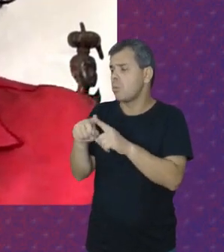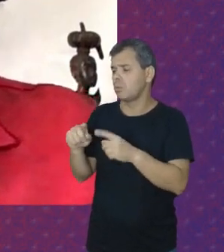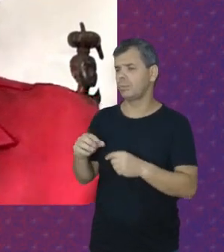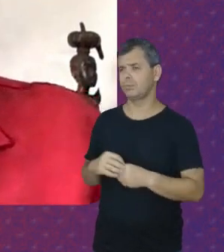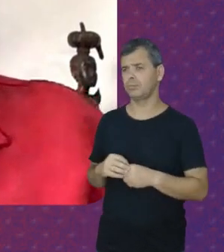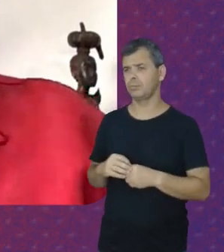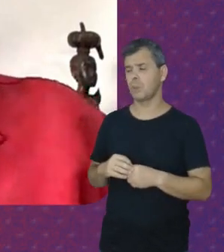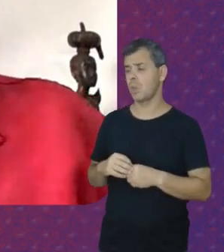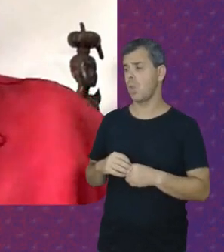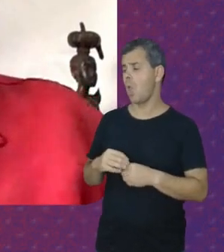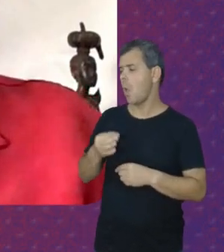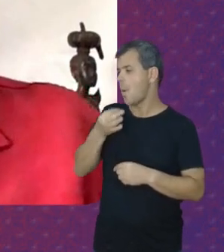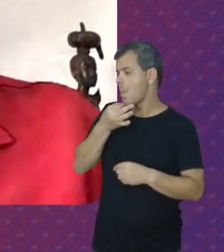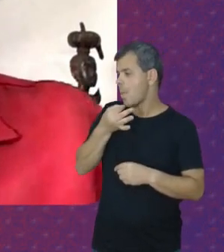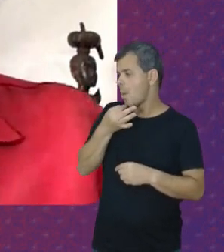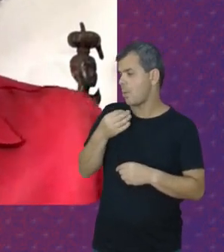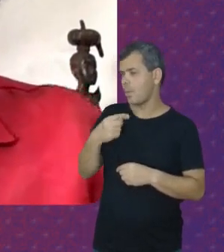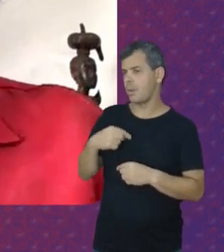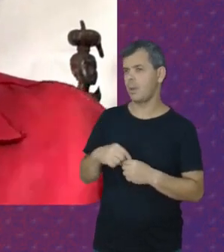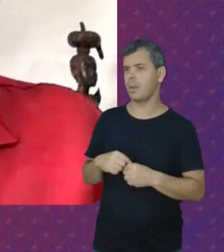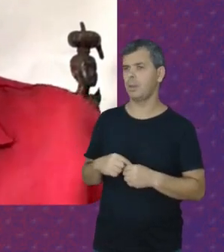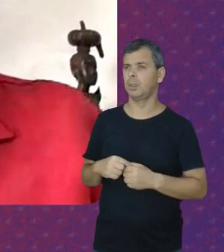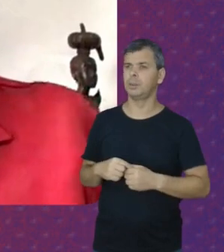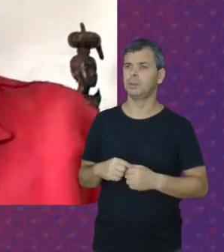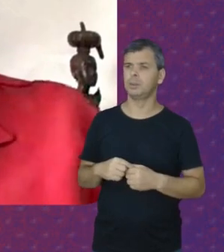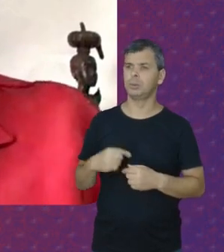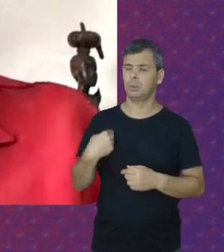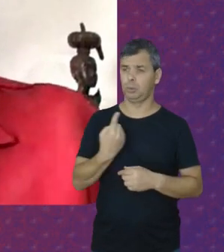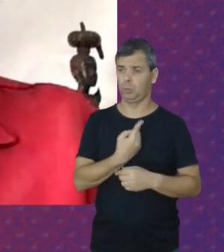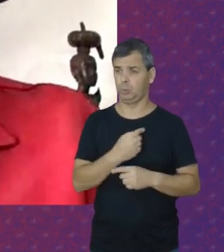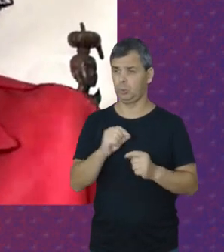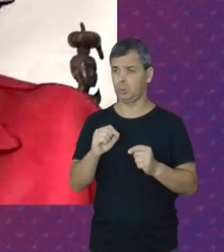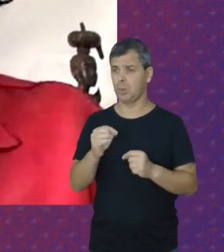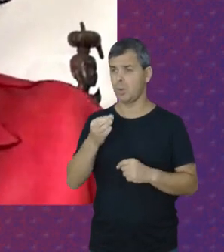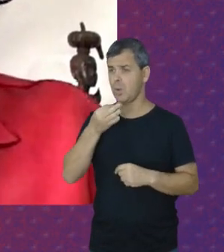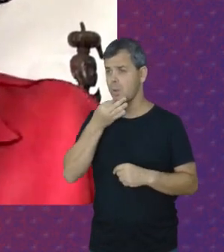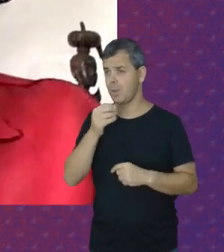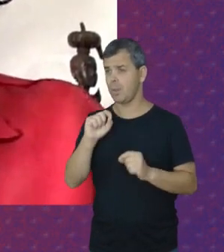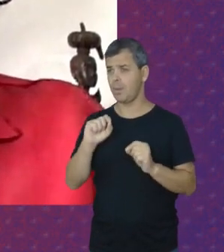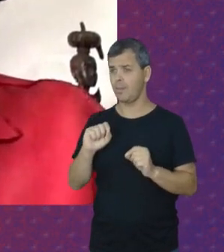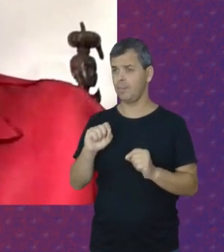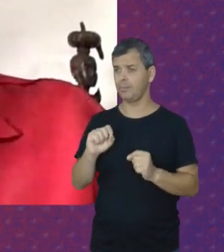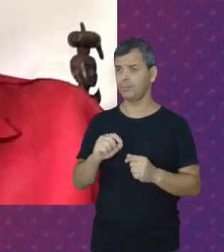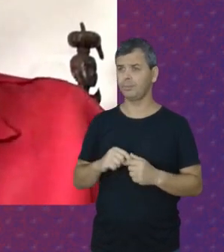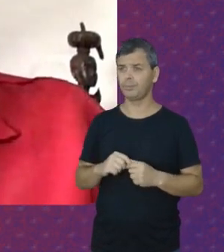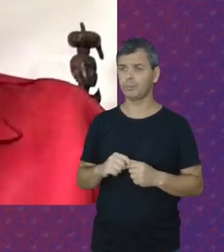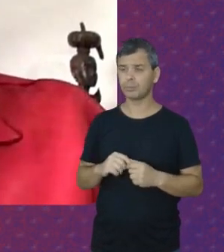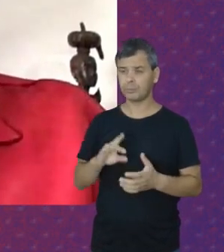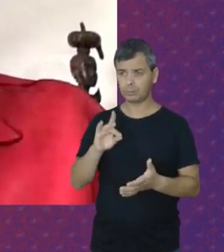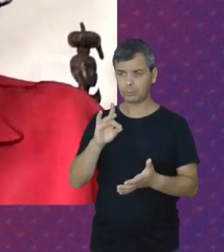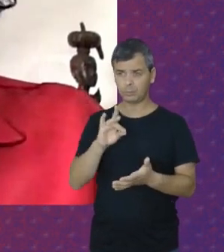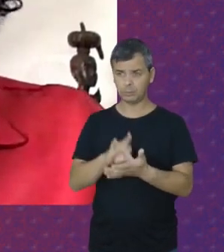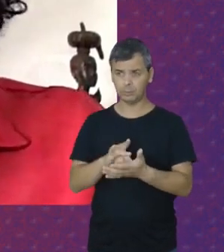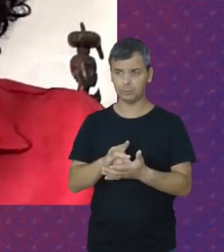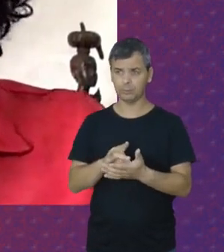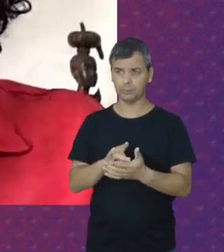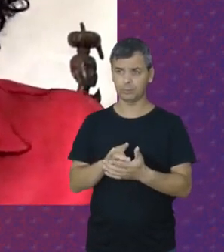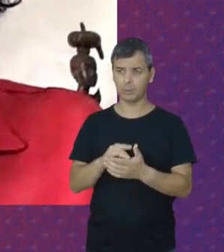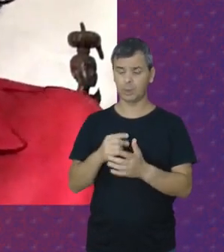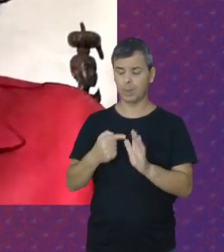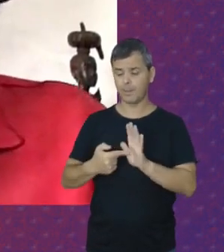O argumento Nosso Era o argumento De que Na verdade O que